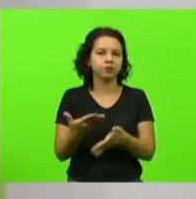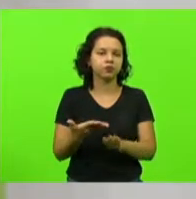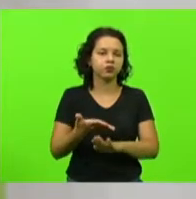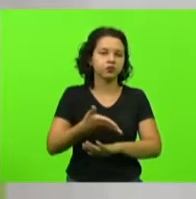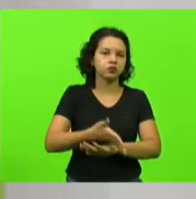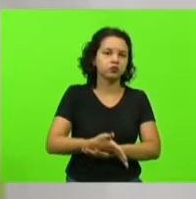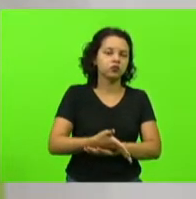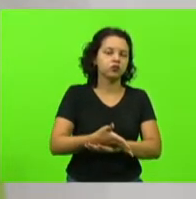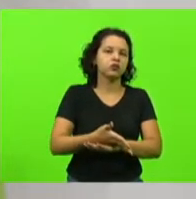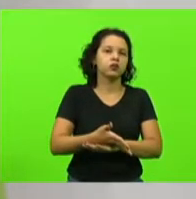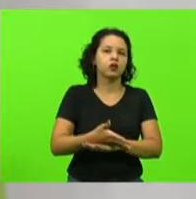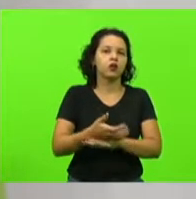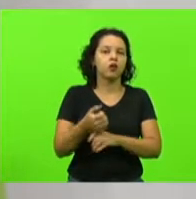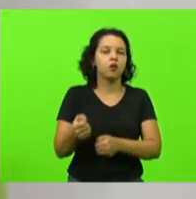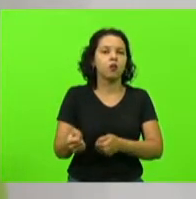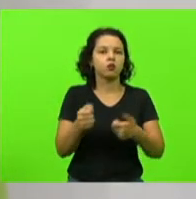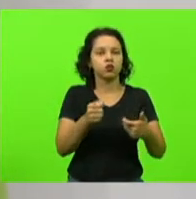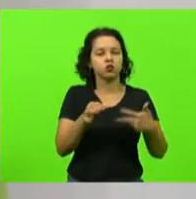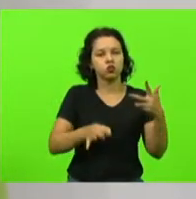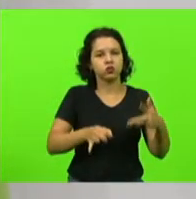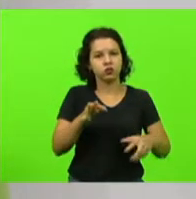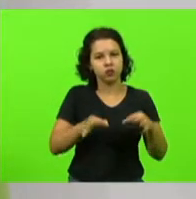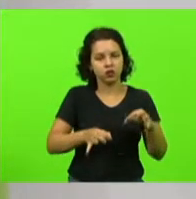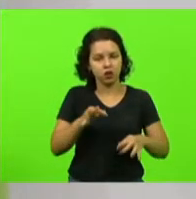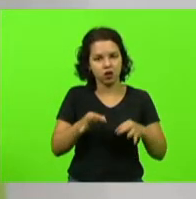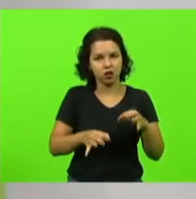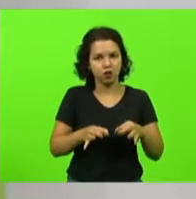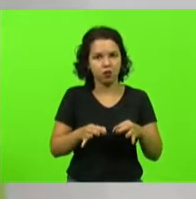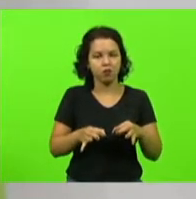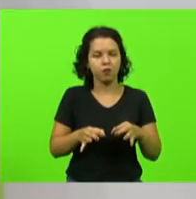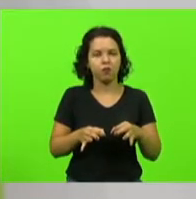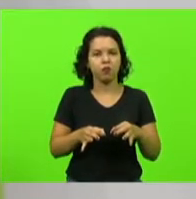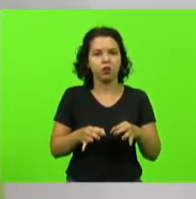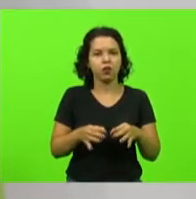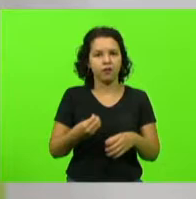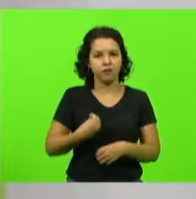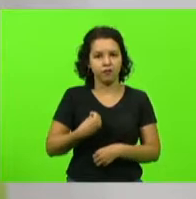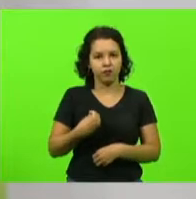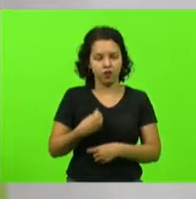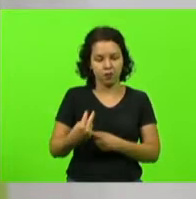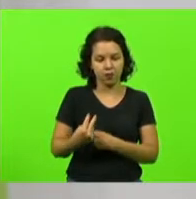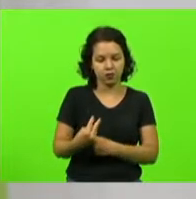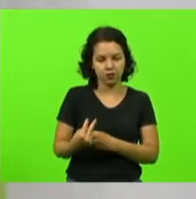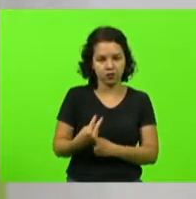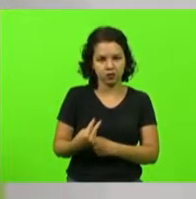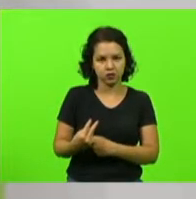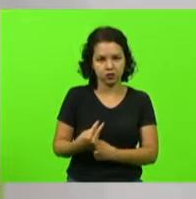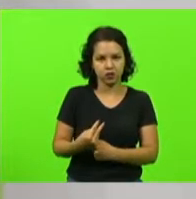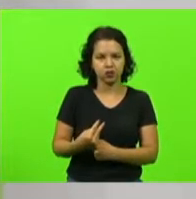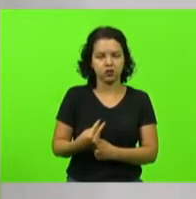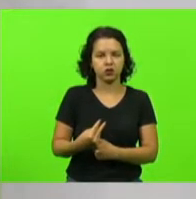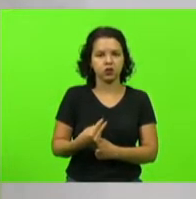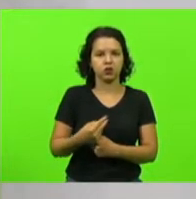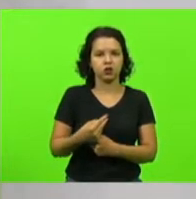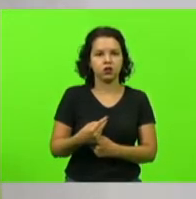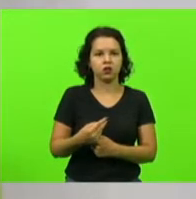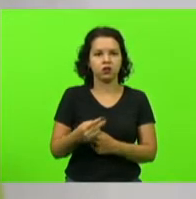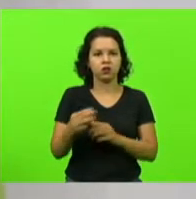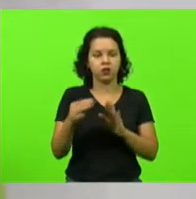judiciário para ter sua vida preservada através de uma medida